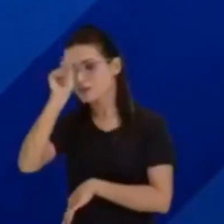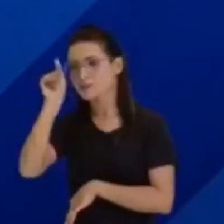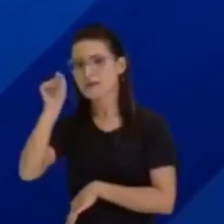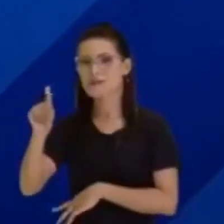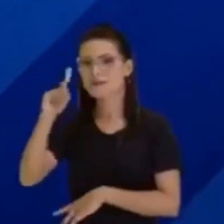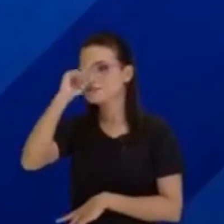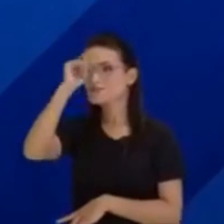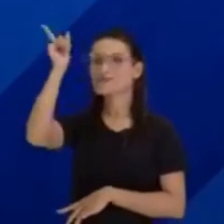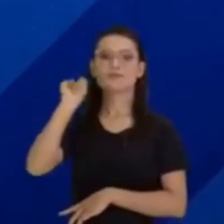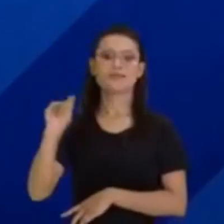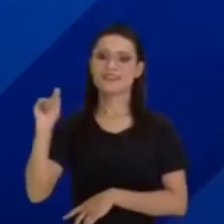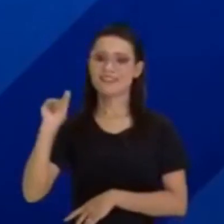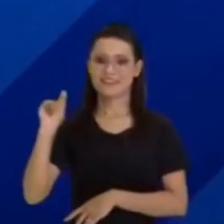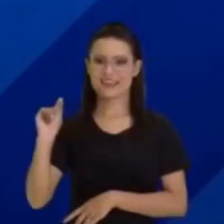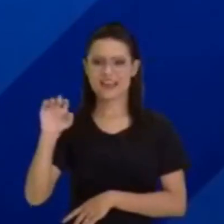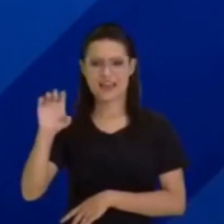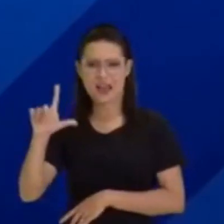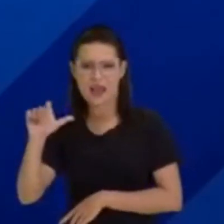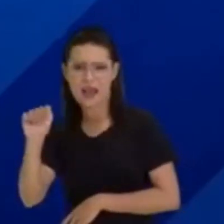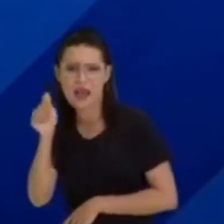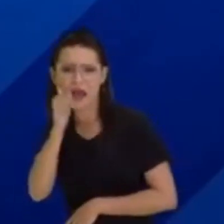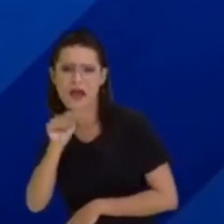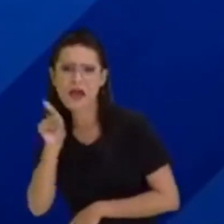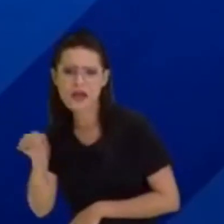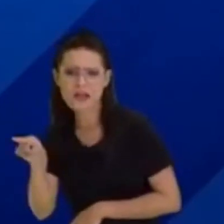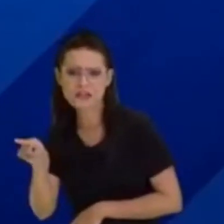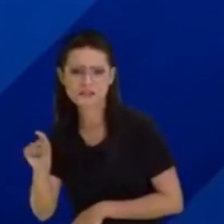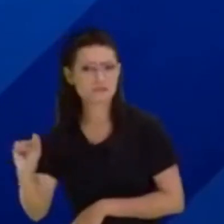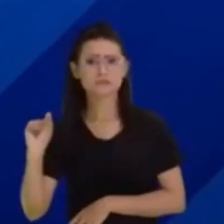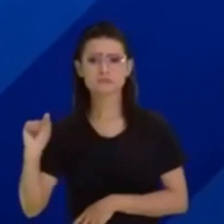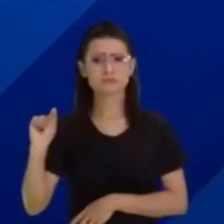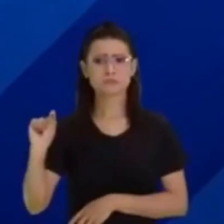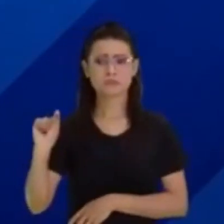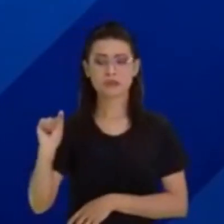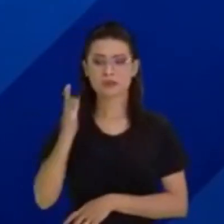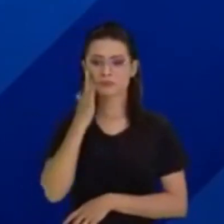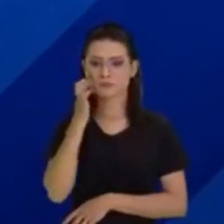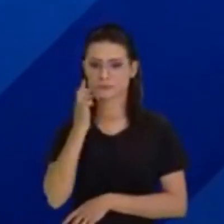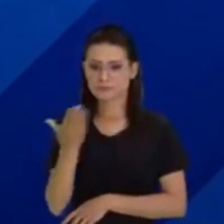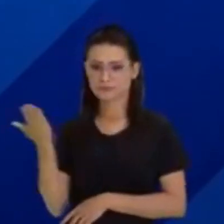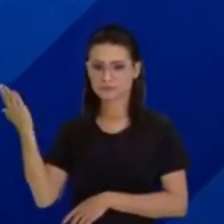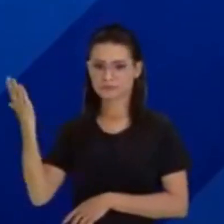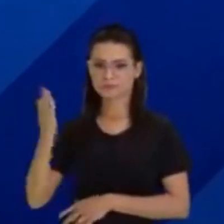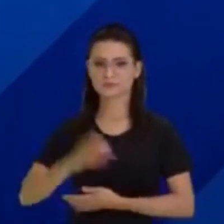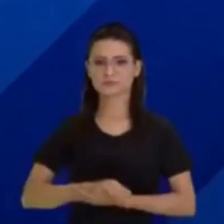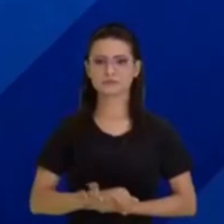seja, nós vamos descobrir quem é ela, lá no último quadrinho. Vamos agora ao próximo.